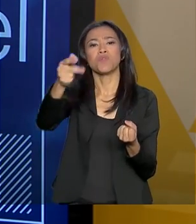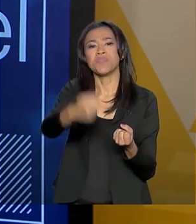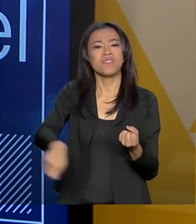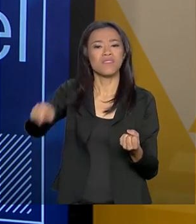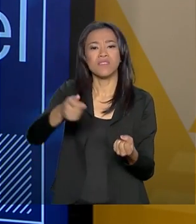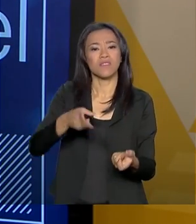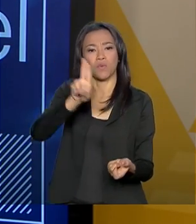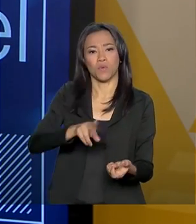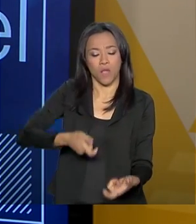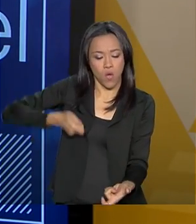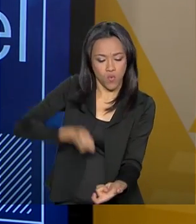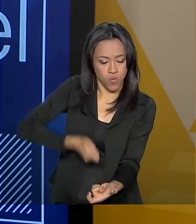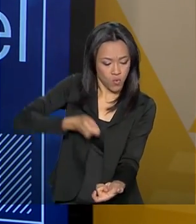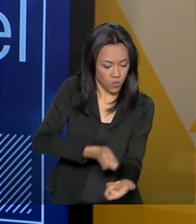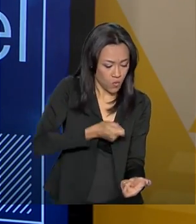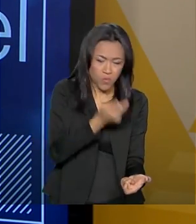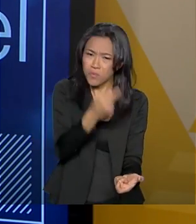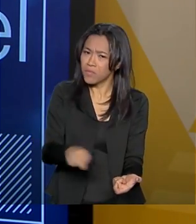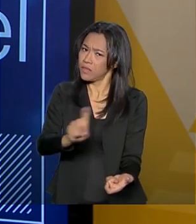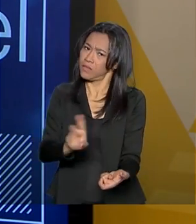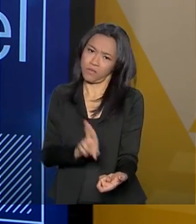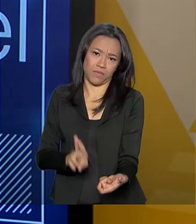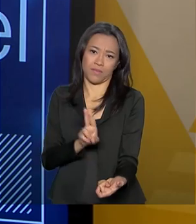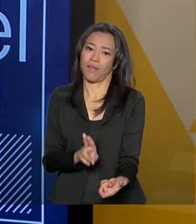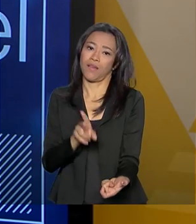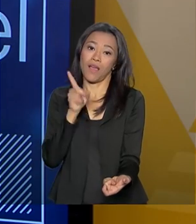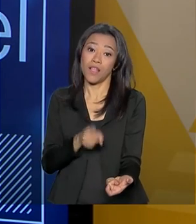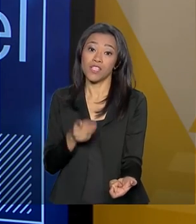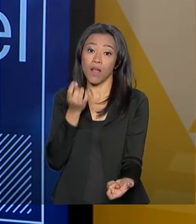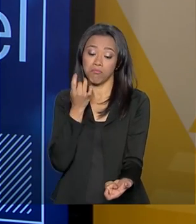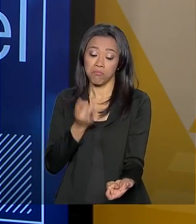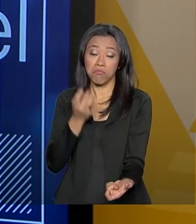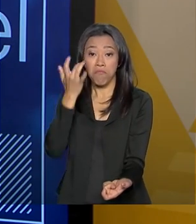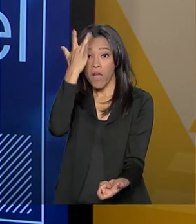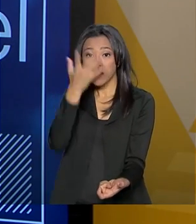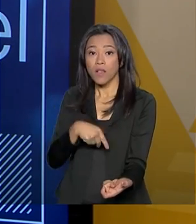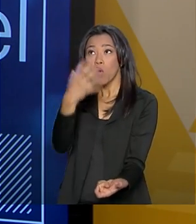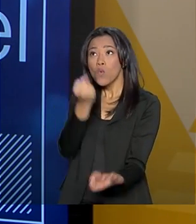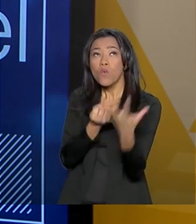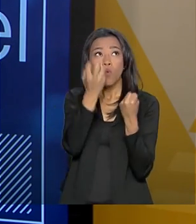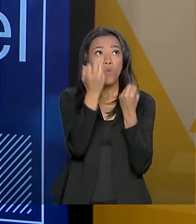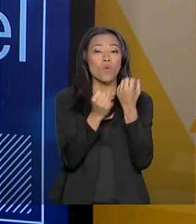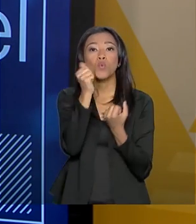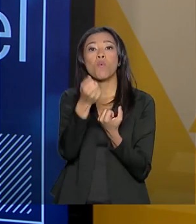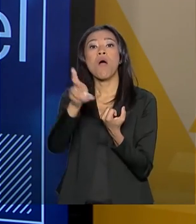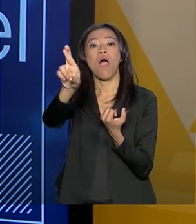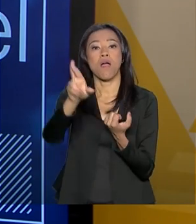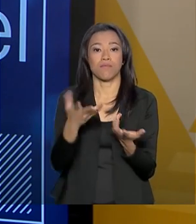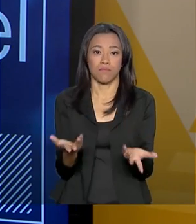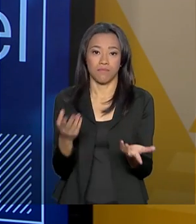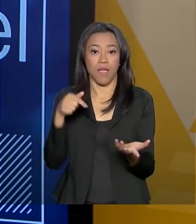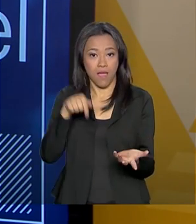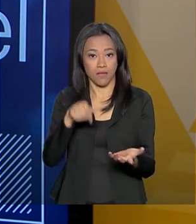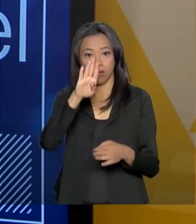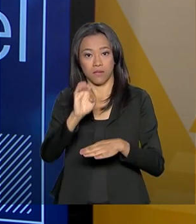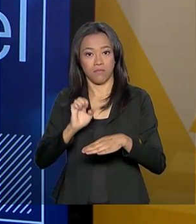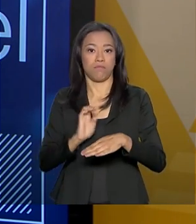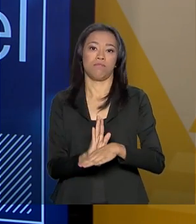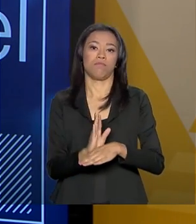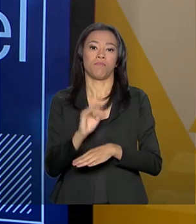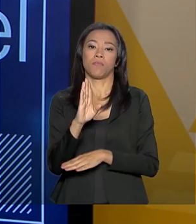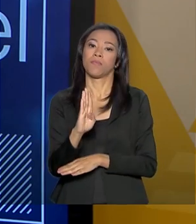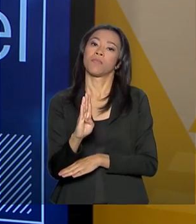adubo nitrogenado, que dá uma redução muito grande do custo de produção,